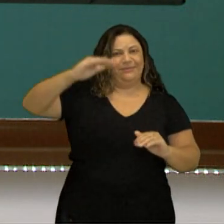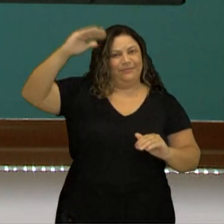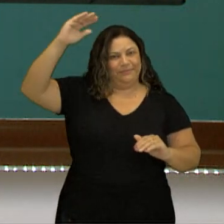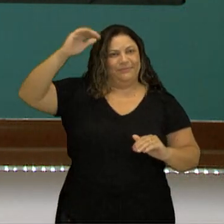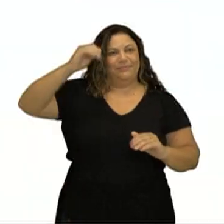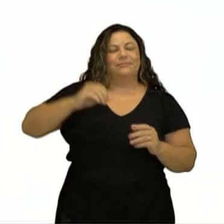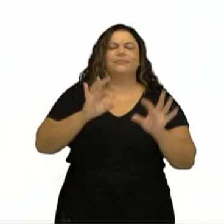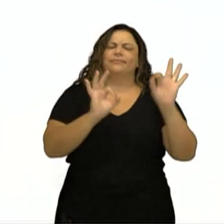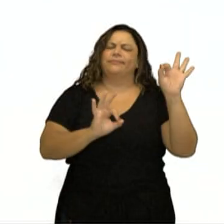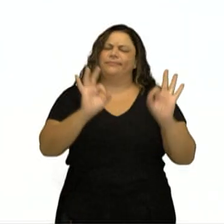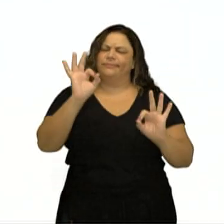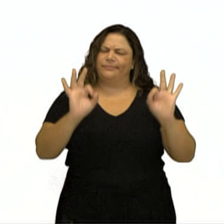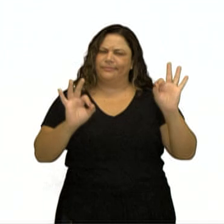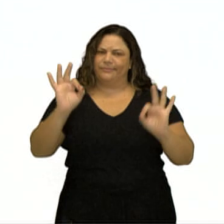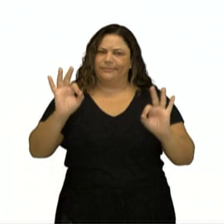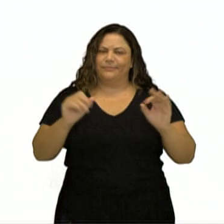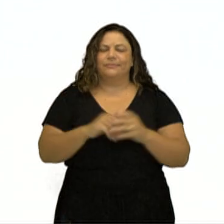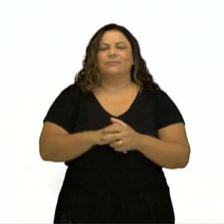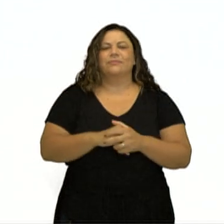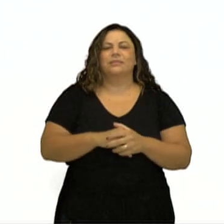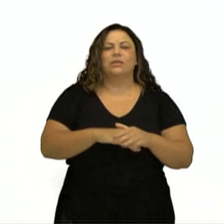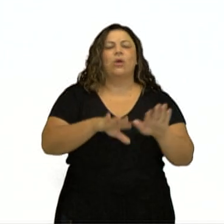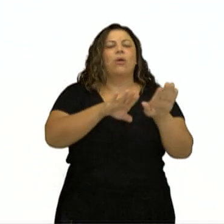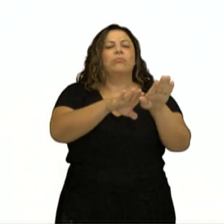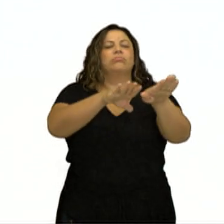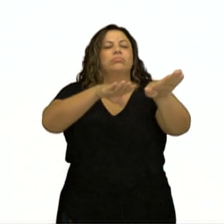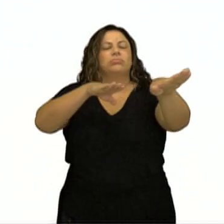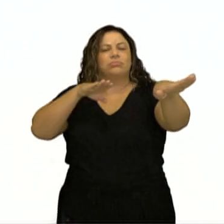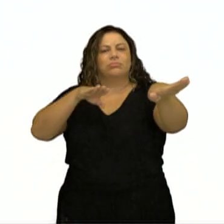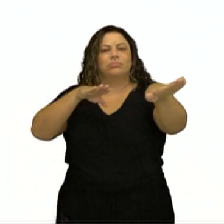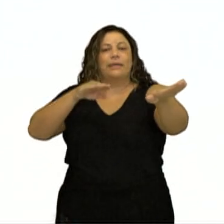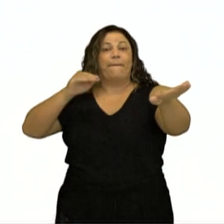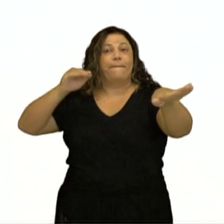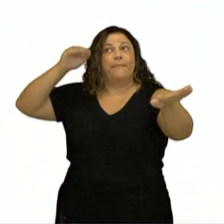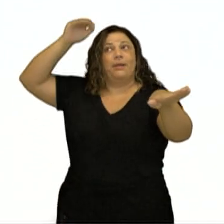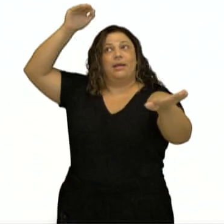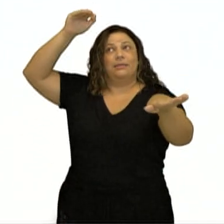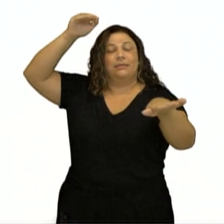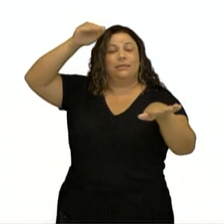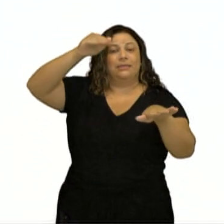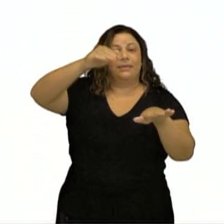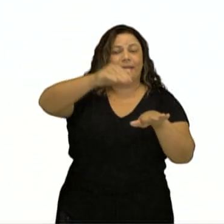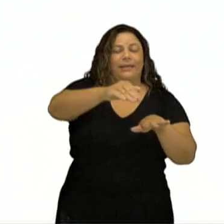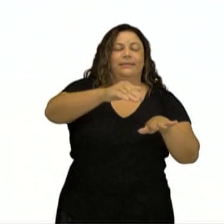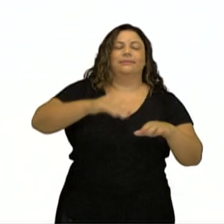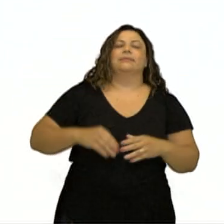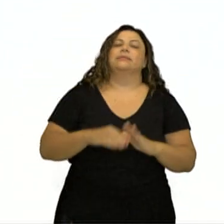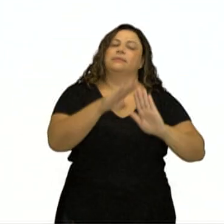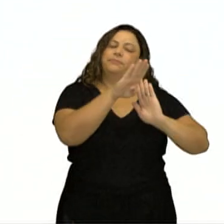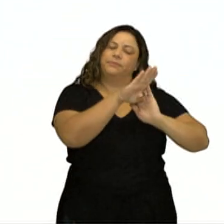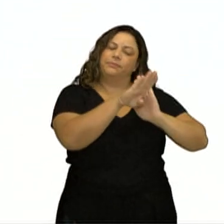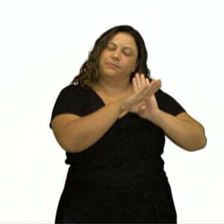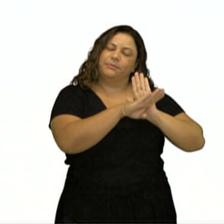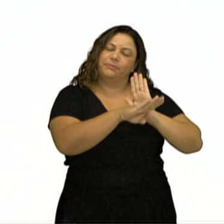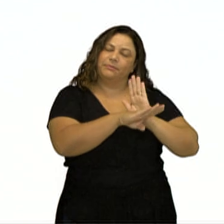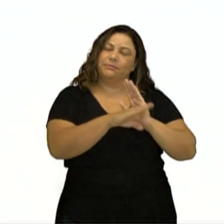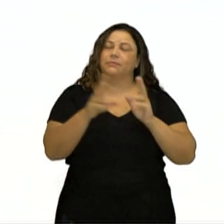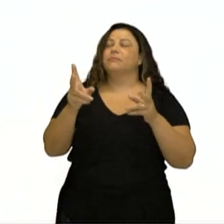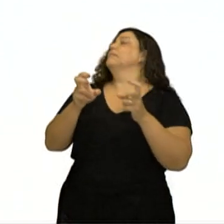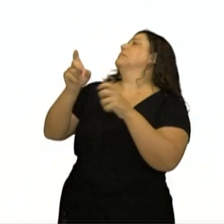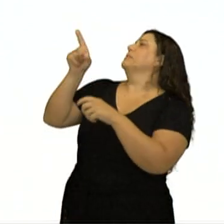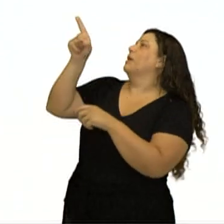obedecendo um padrão. Quem é maior fica atrás, quem é menor fica na frente. Eu segui um padrão.